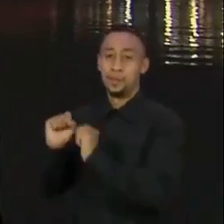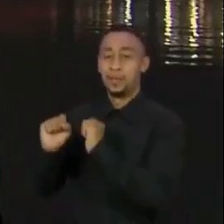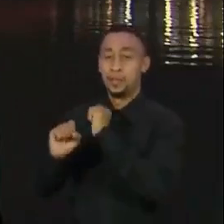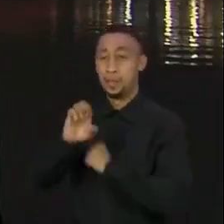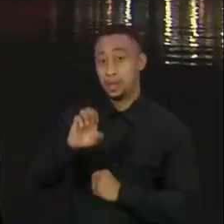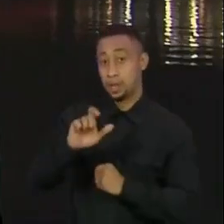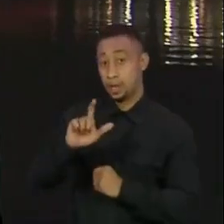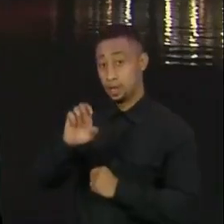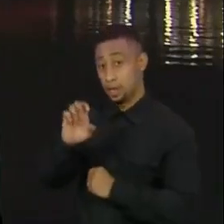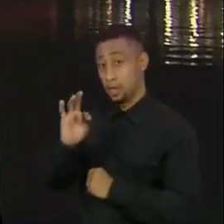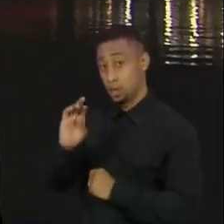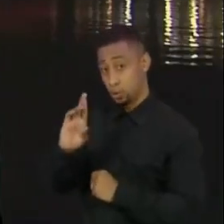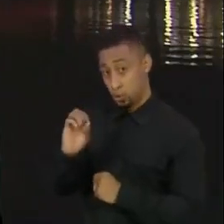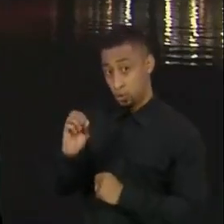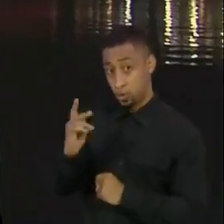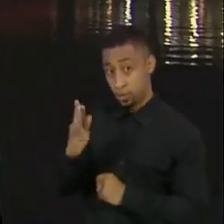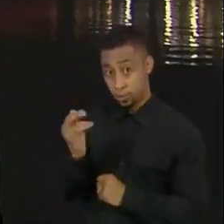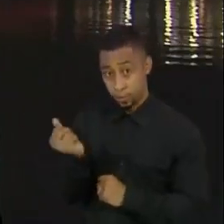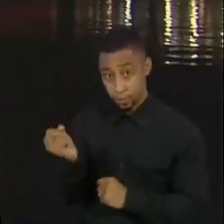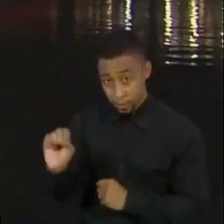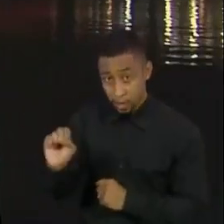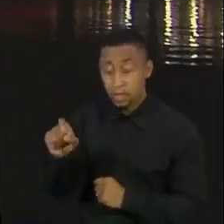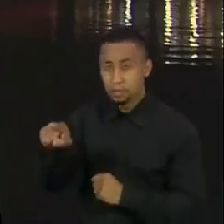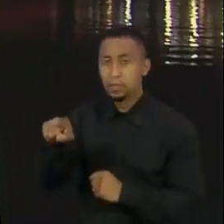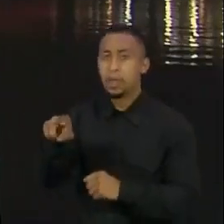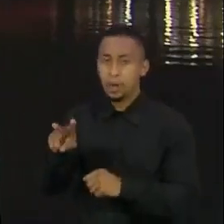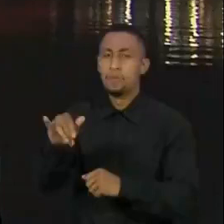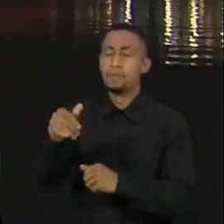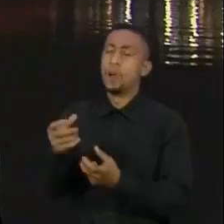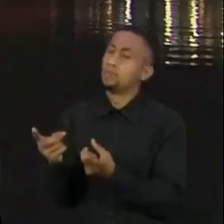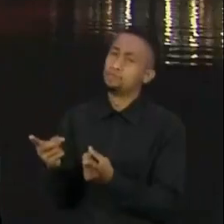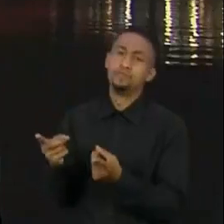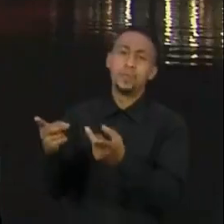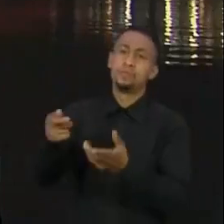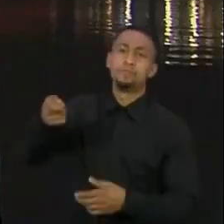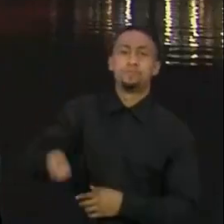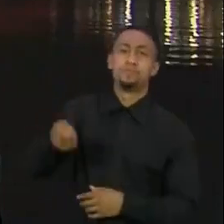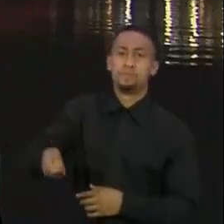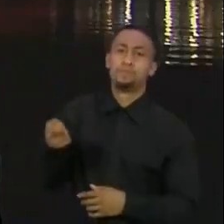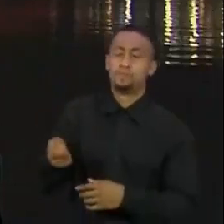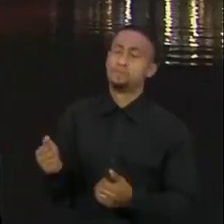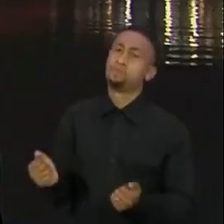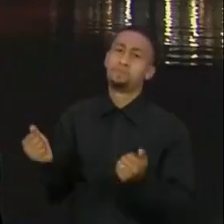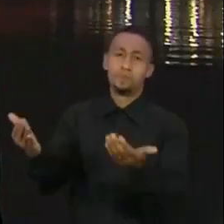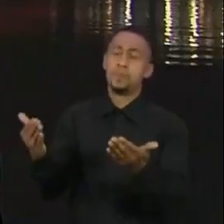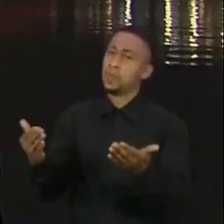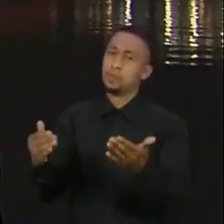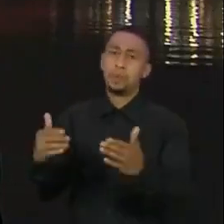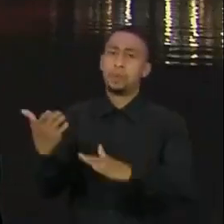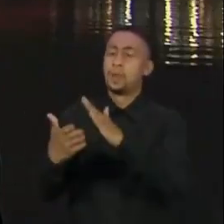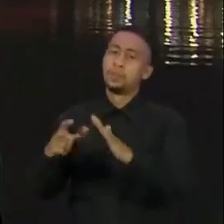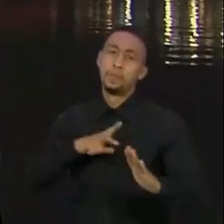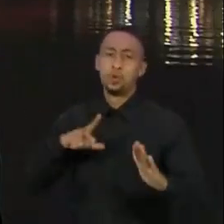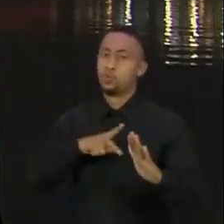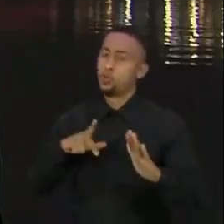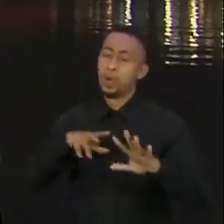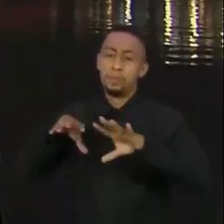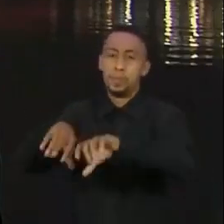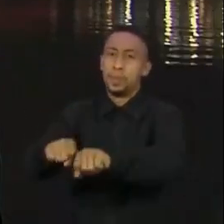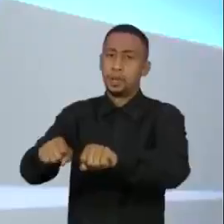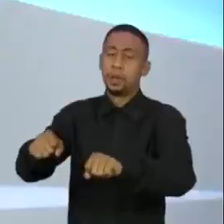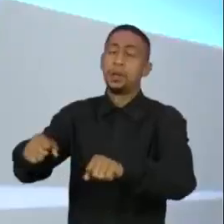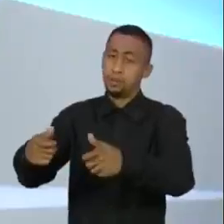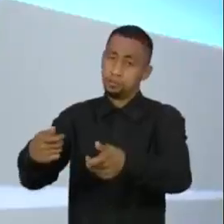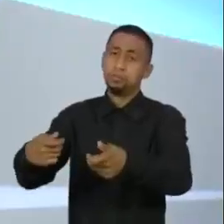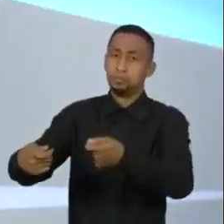projeto que o deputado Elmar Nascimento vai apresentar, existem recursos voltados para as bacias